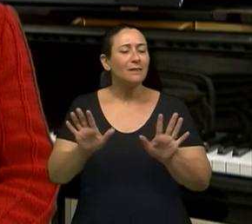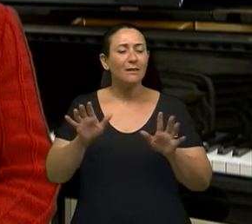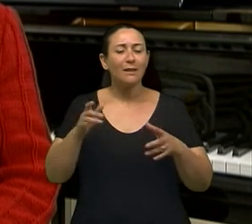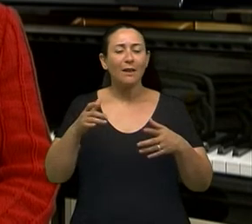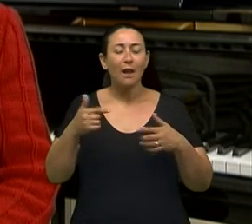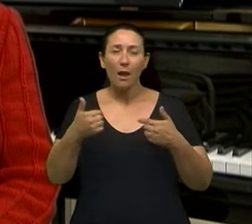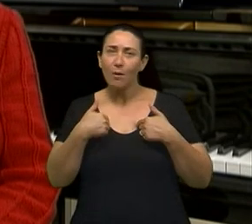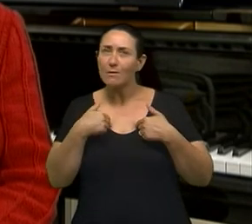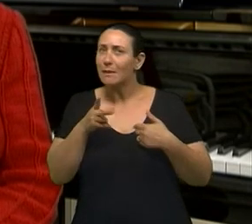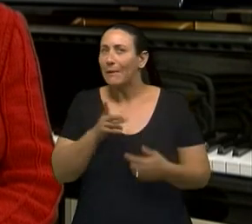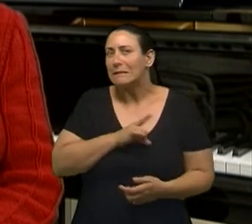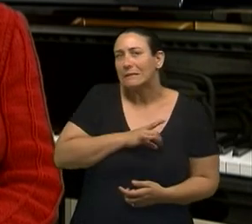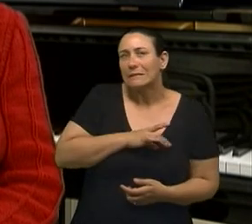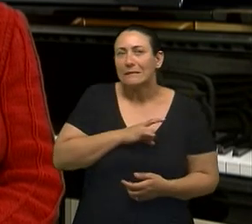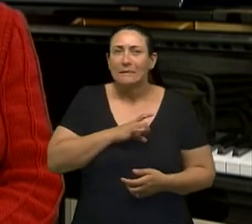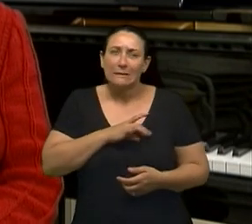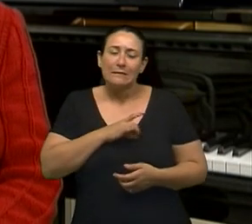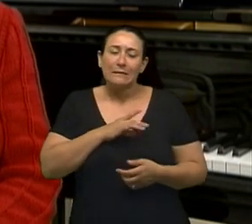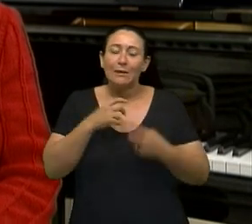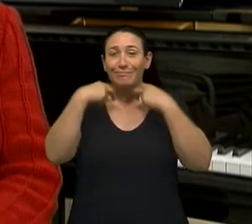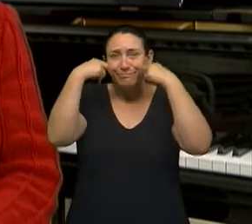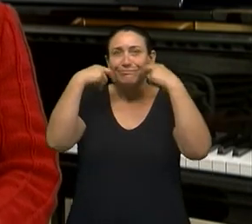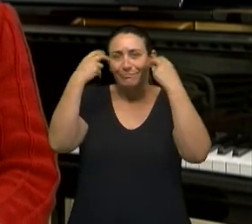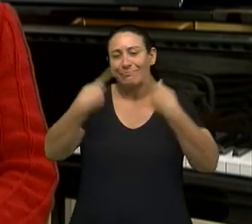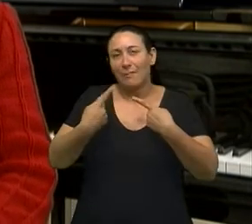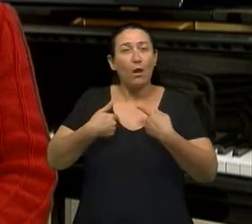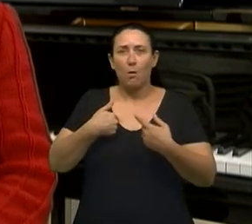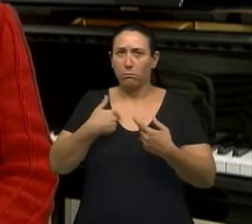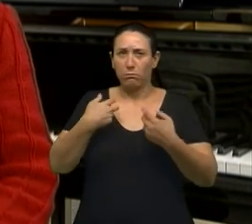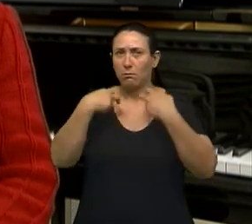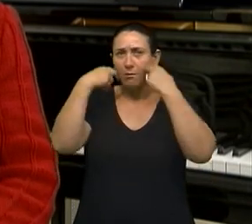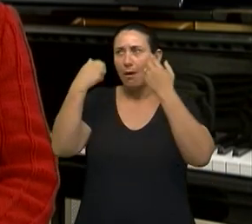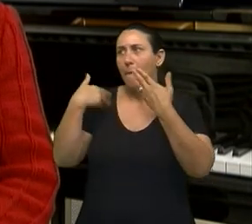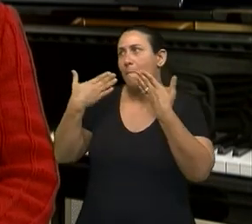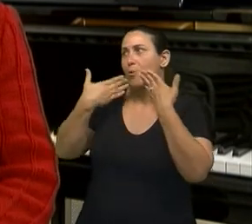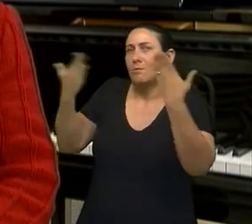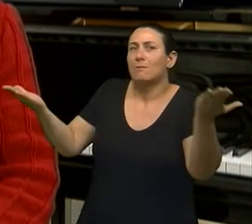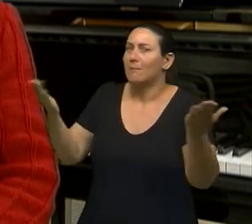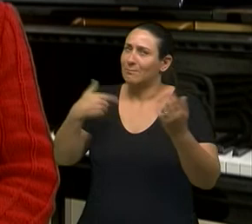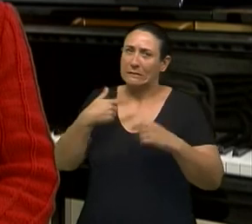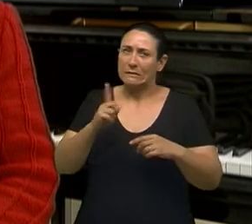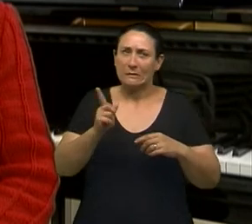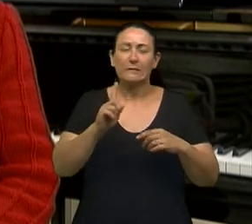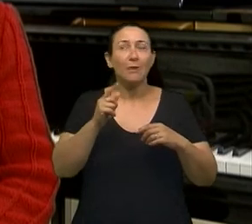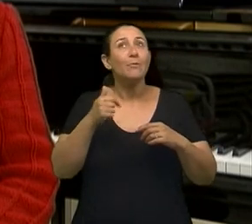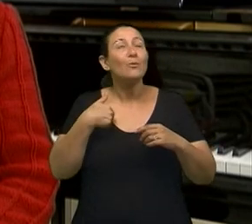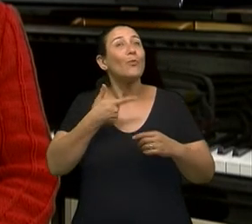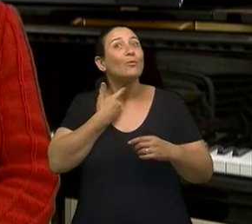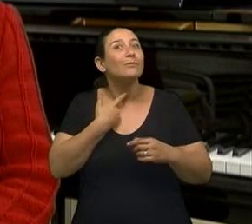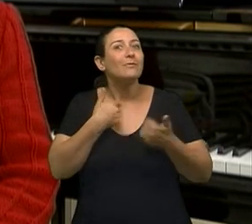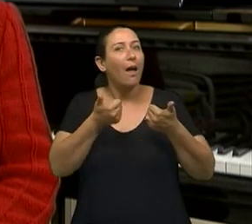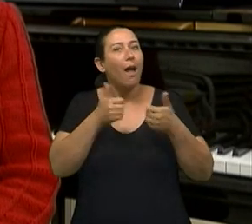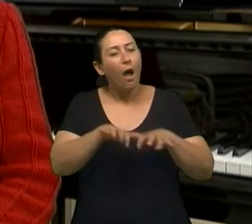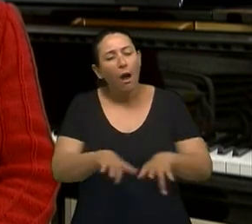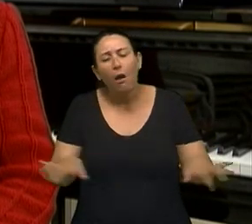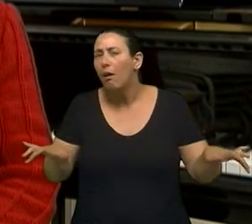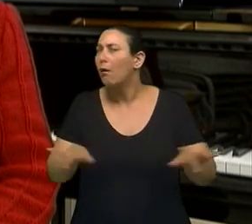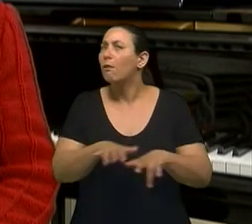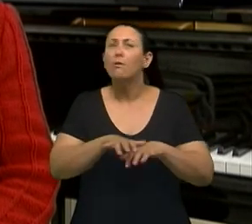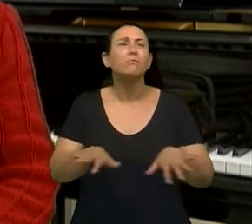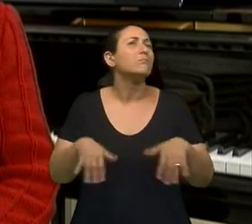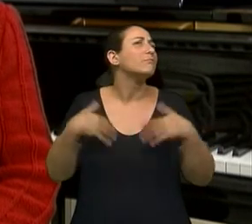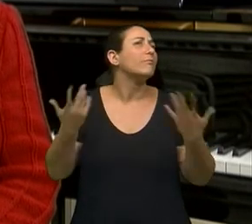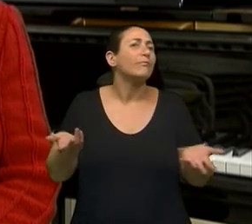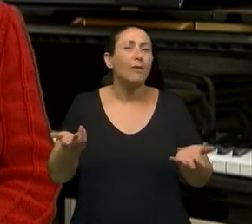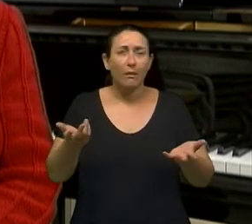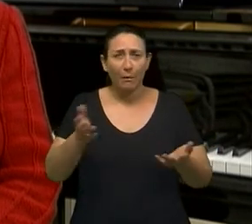muito receio, sempre tive muita timidez, nunca pude me apresentar muito em público, essas coisas todas, mas eu gostei muito de tocar. Por várias razões.